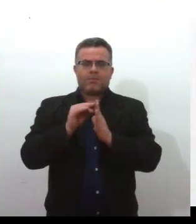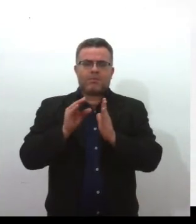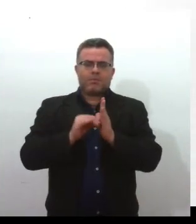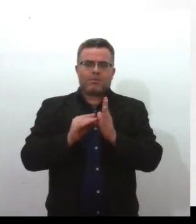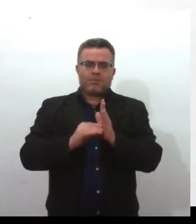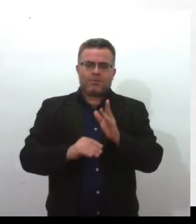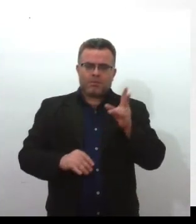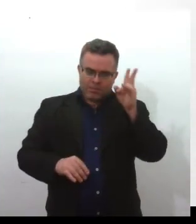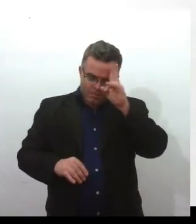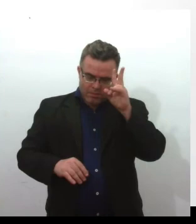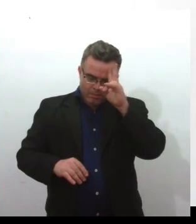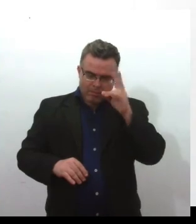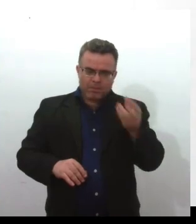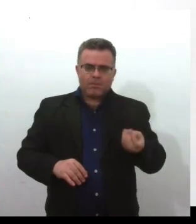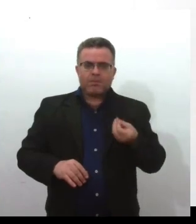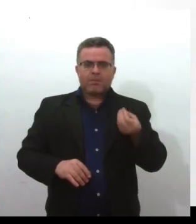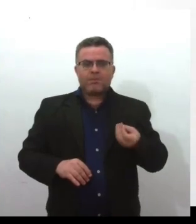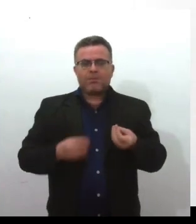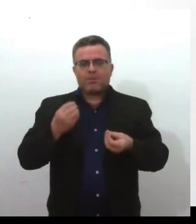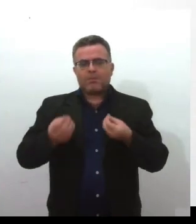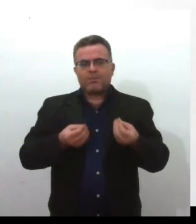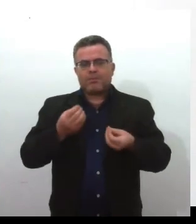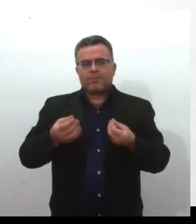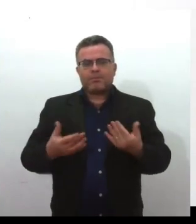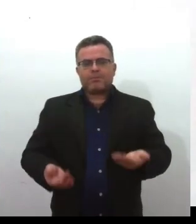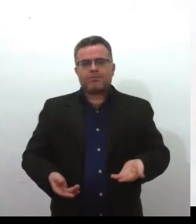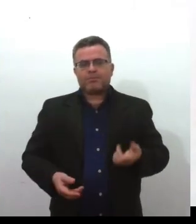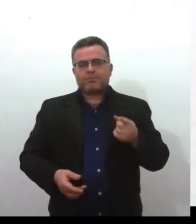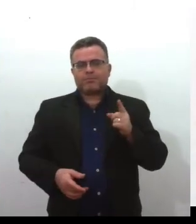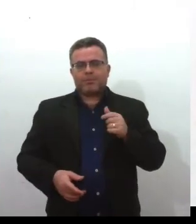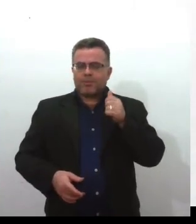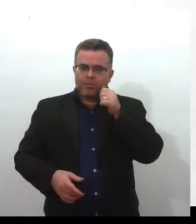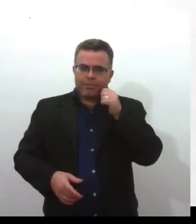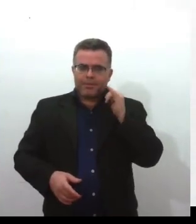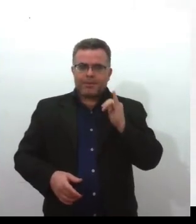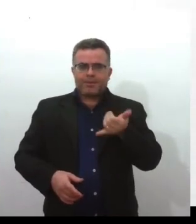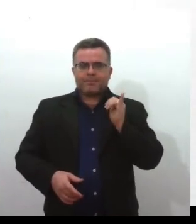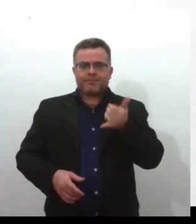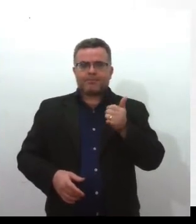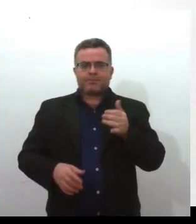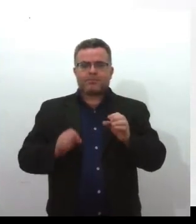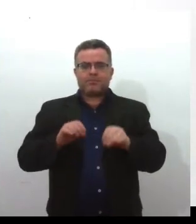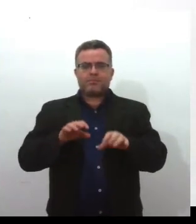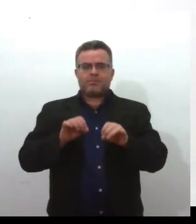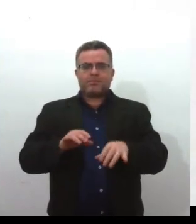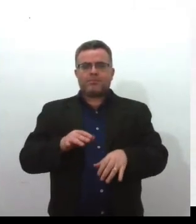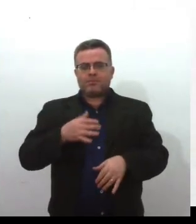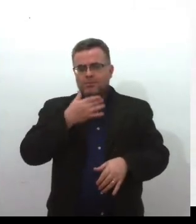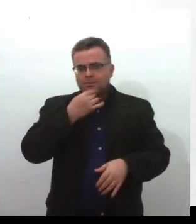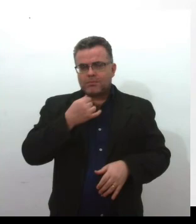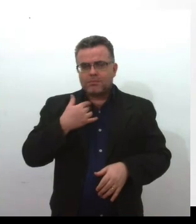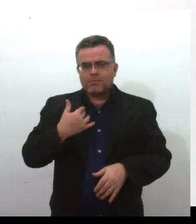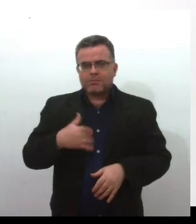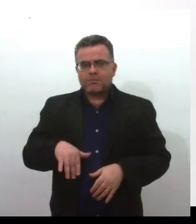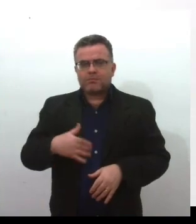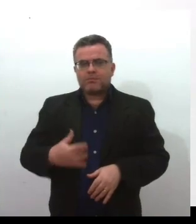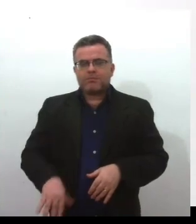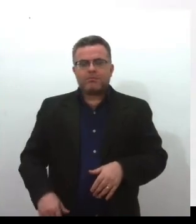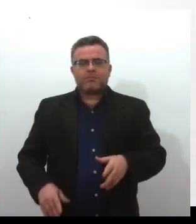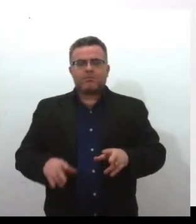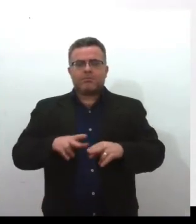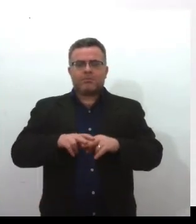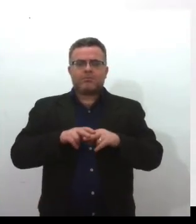em geral, que ela dizia, são as mulheres que educam os homens. Então, as mulheres precisam ter